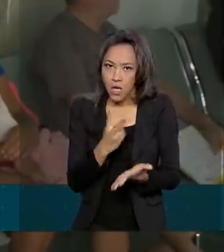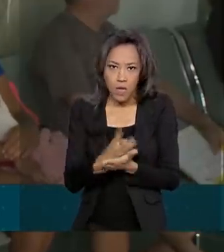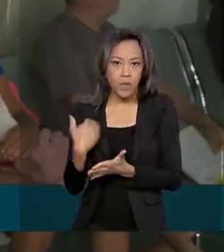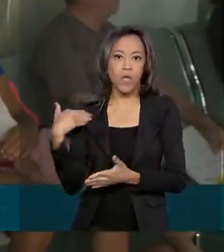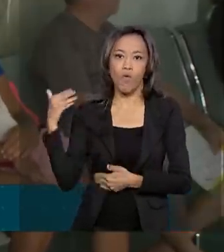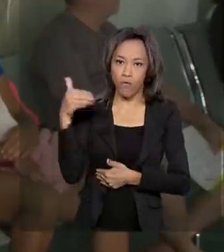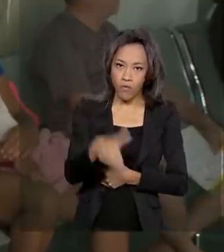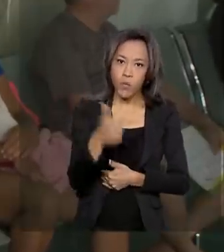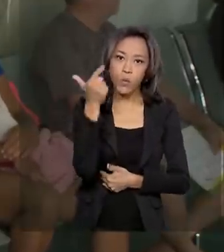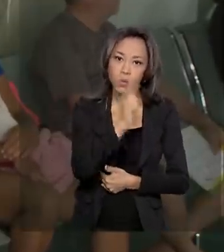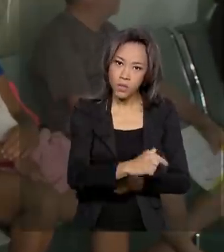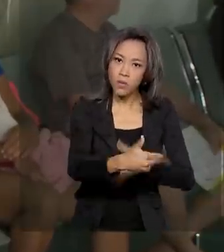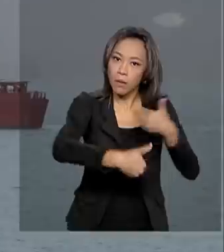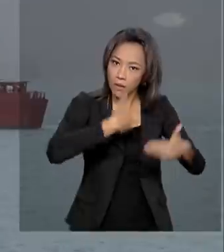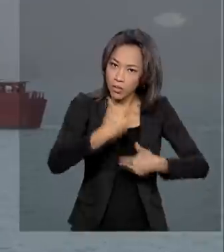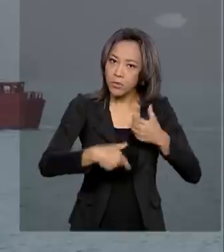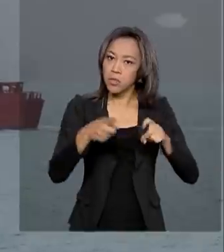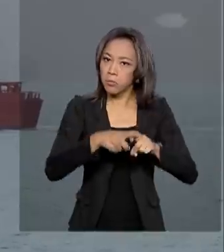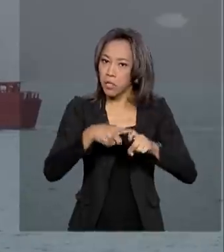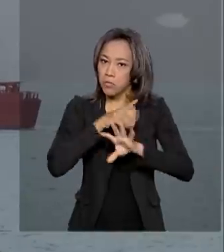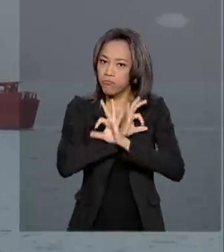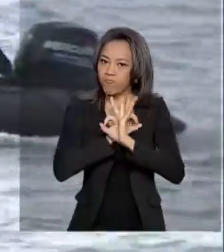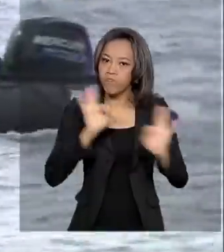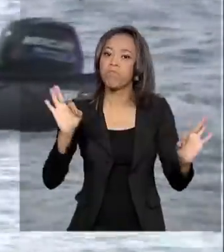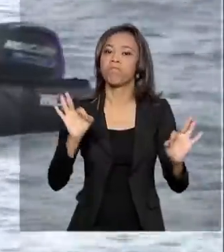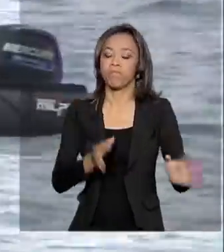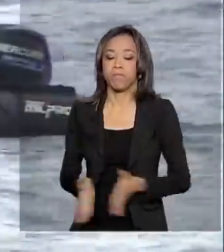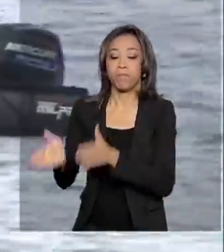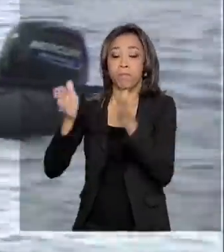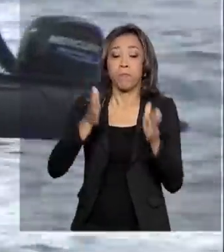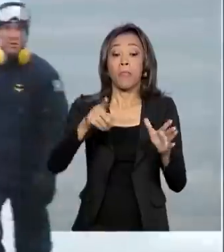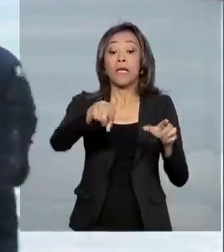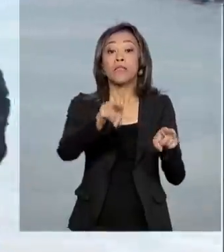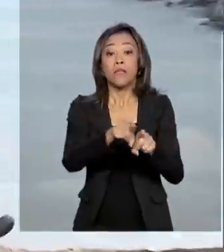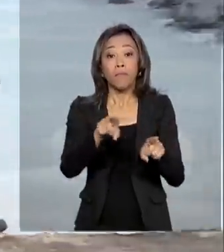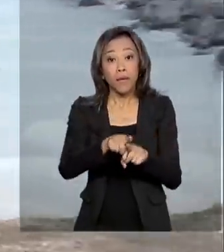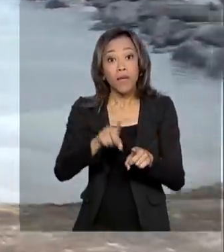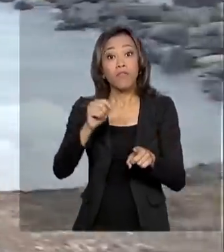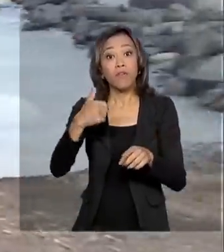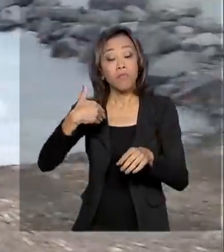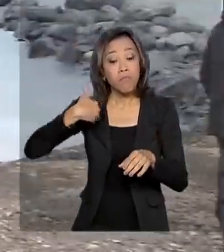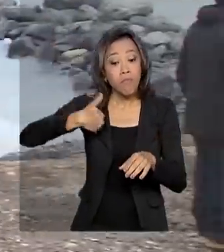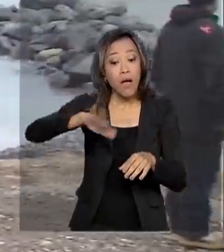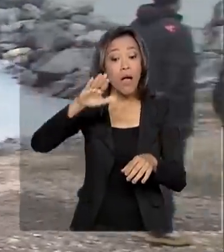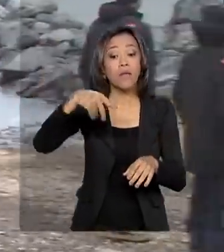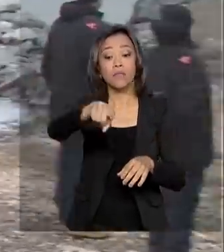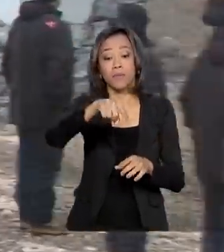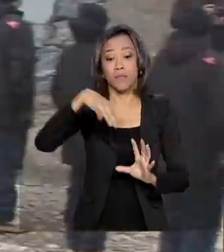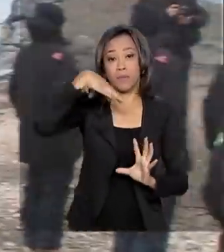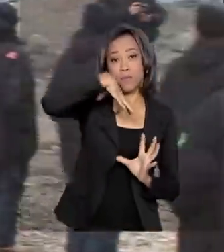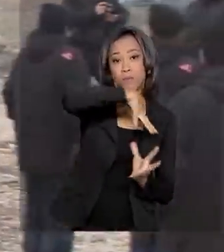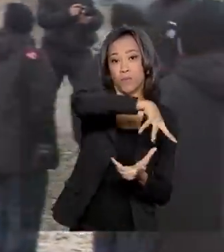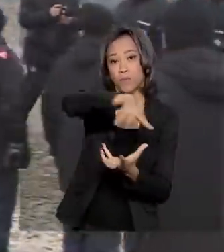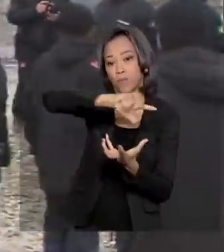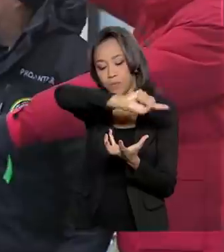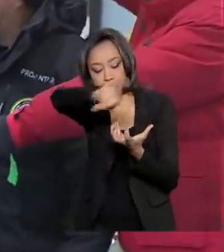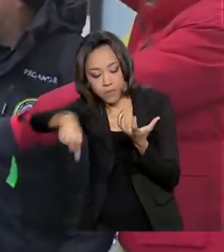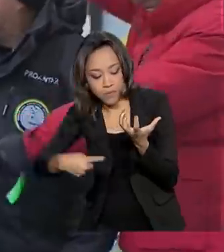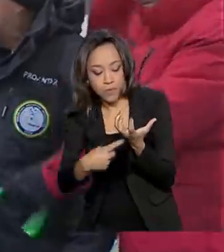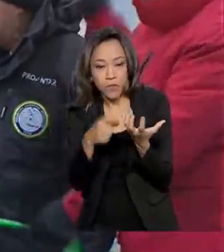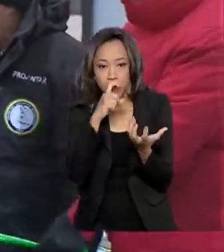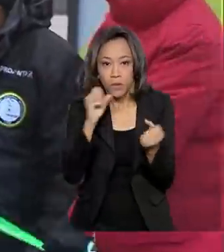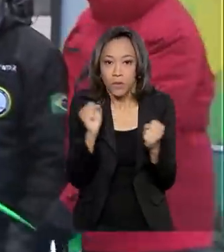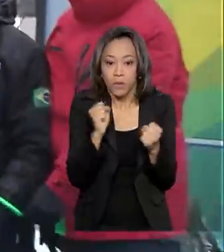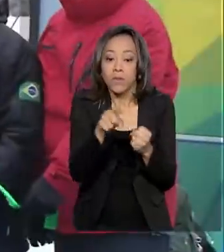atendimento de excelência. As ações também se estenderam para além do território nacional. Na Antártica, o governo reinaugurou